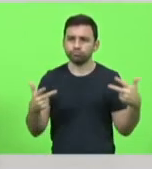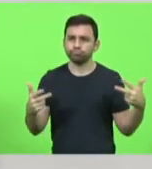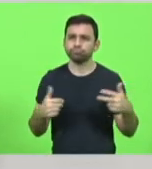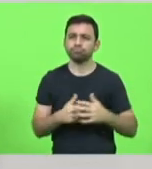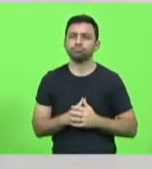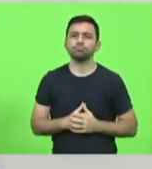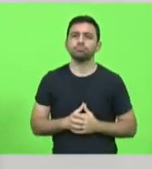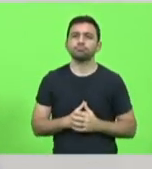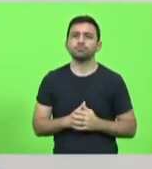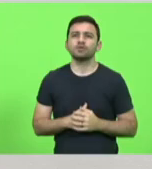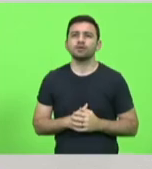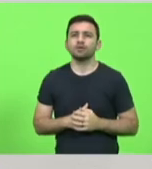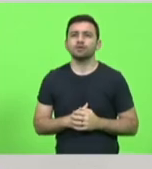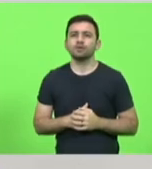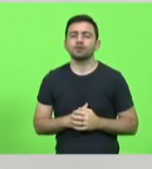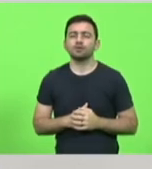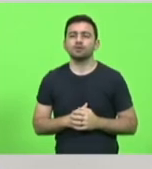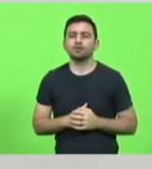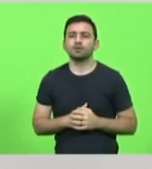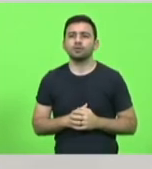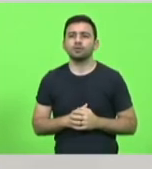o que nos leva